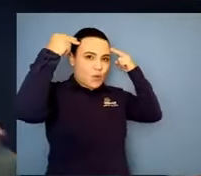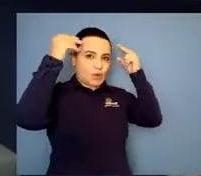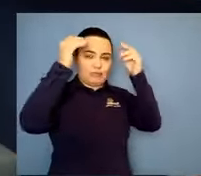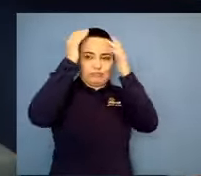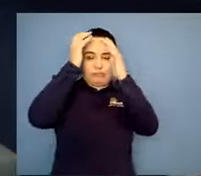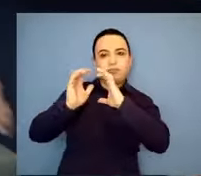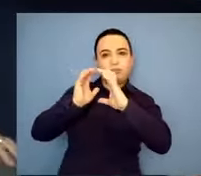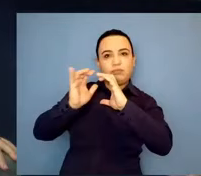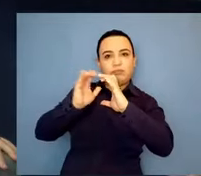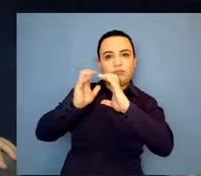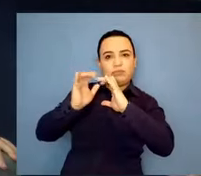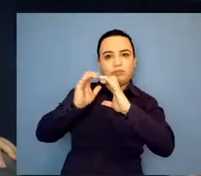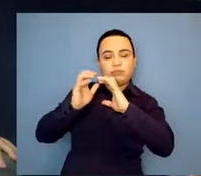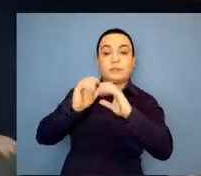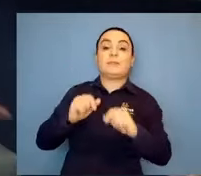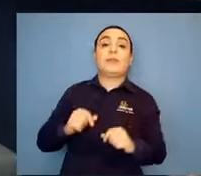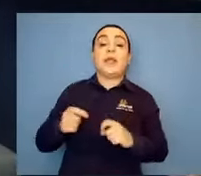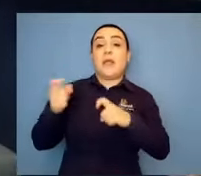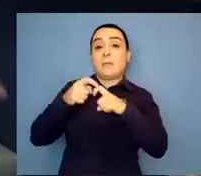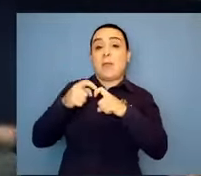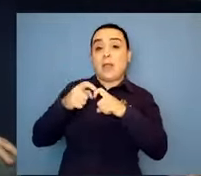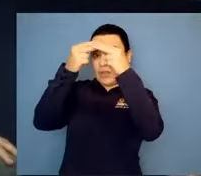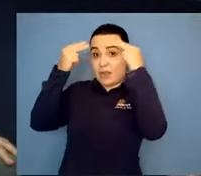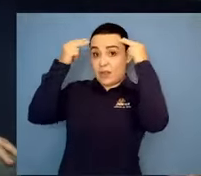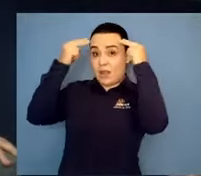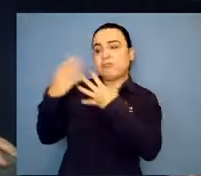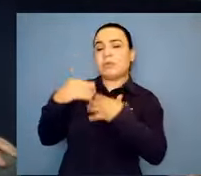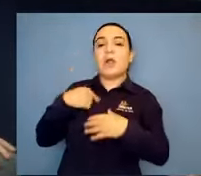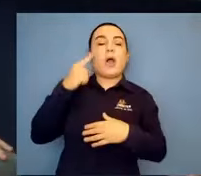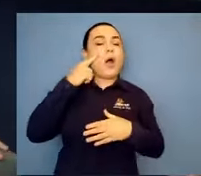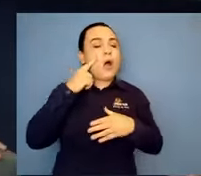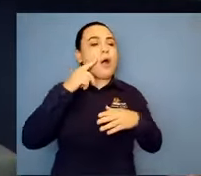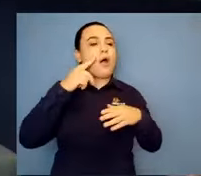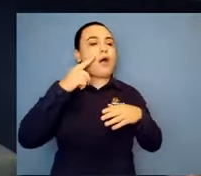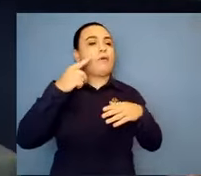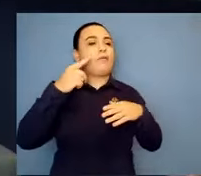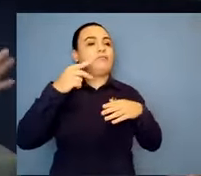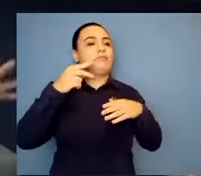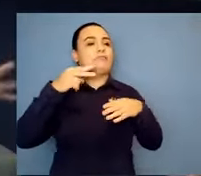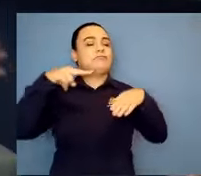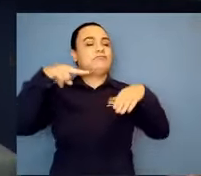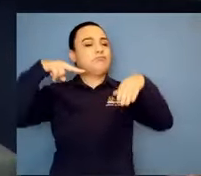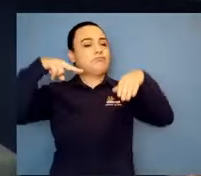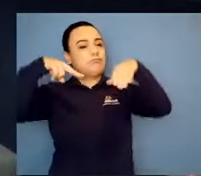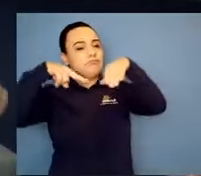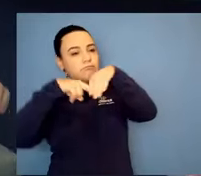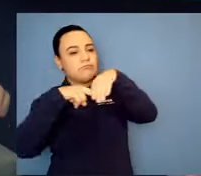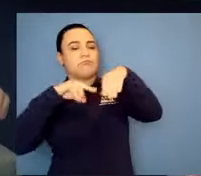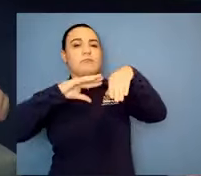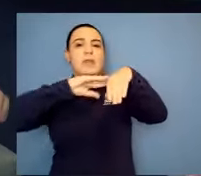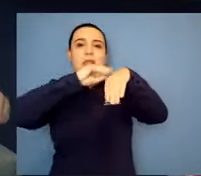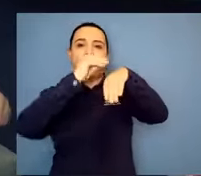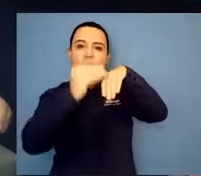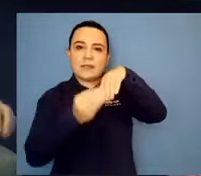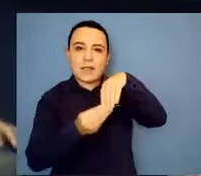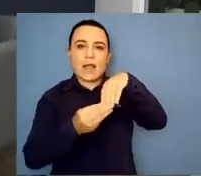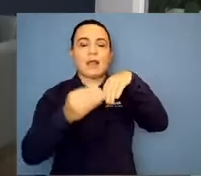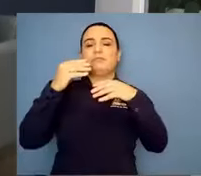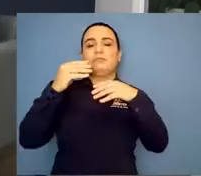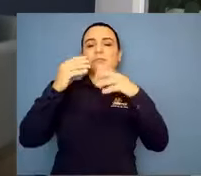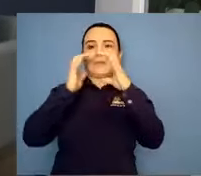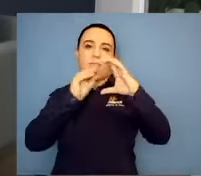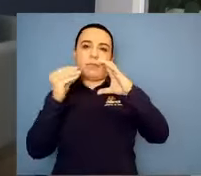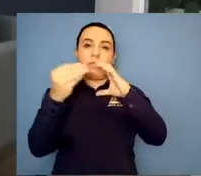o Gabriel, pediu os exames. E, no retorno, Gabriel já estava praticamente cego. Nossa.